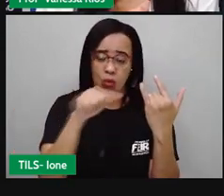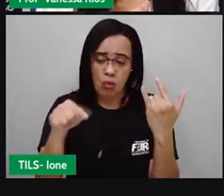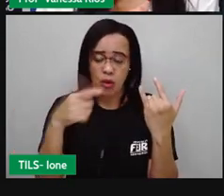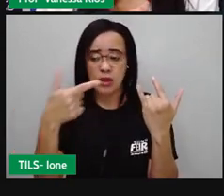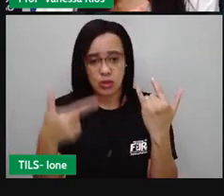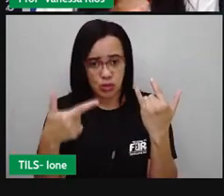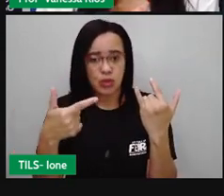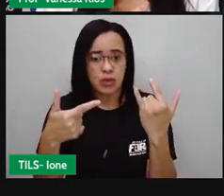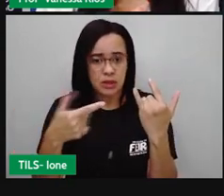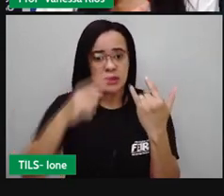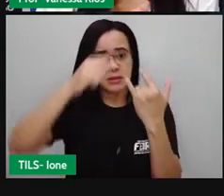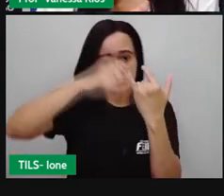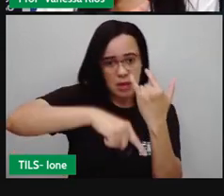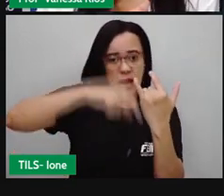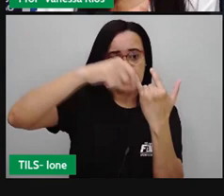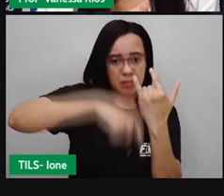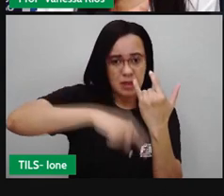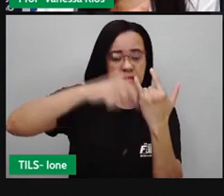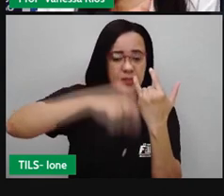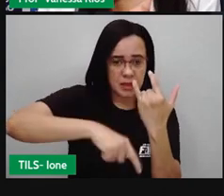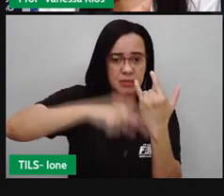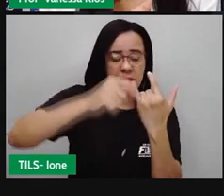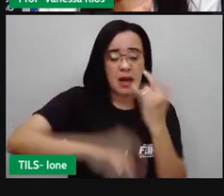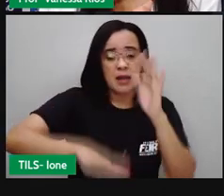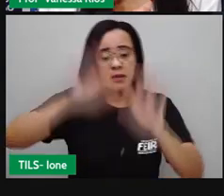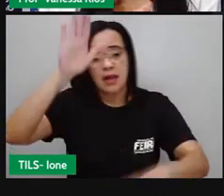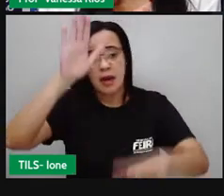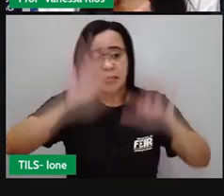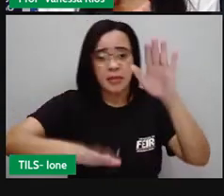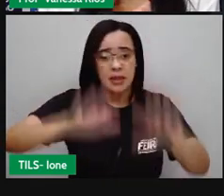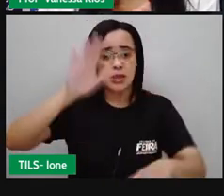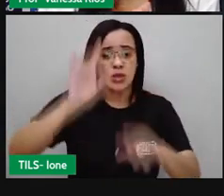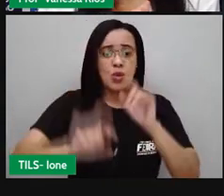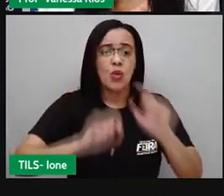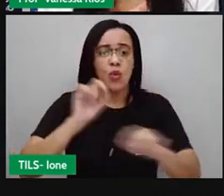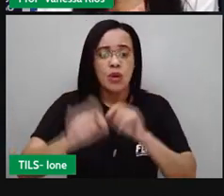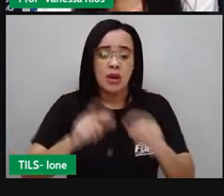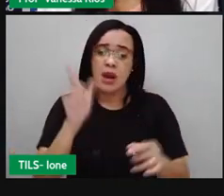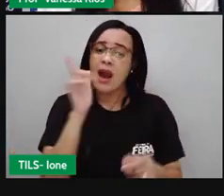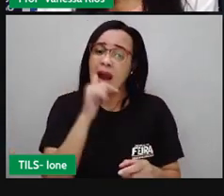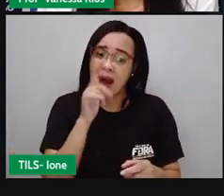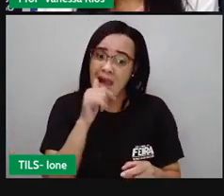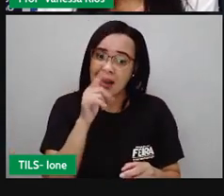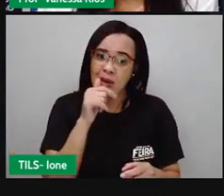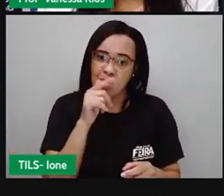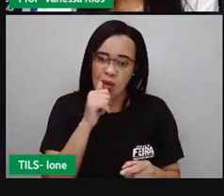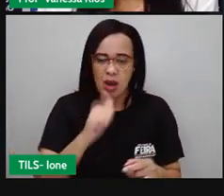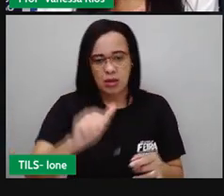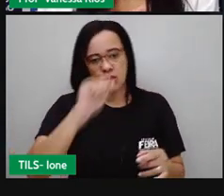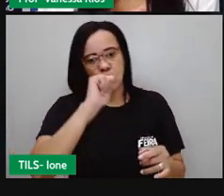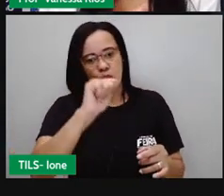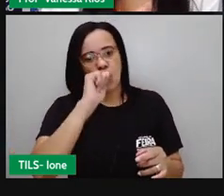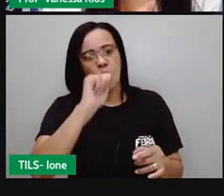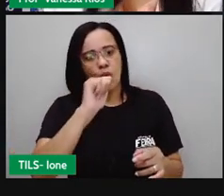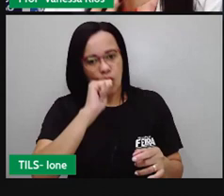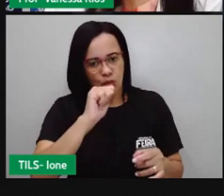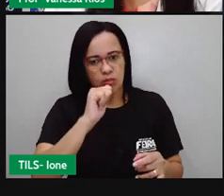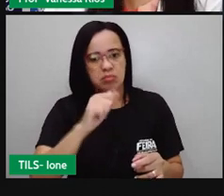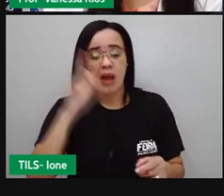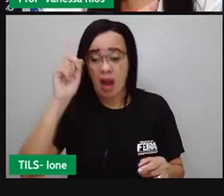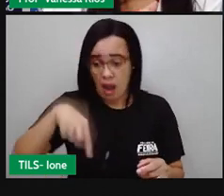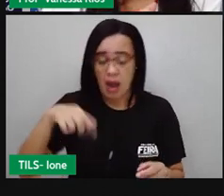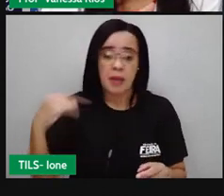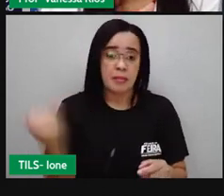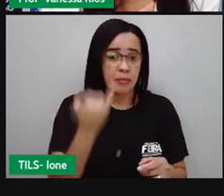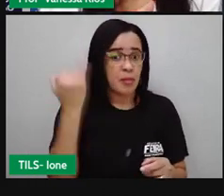Isso depende muito também da quantidade de água que você ingere. Que é algo aí muito importante, porque a quantidade